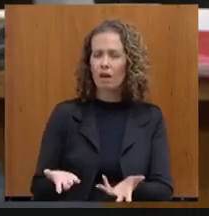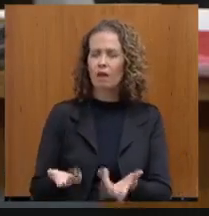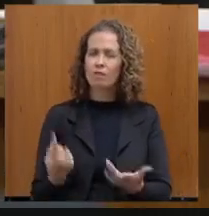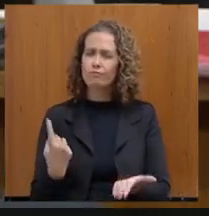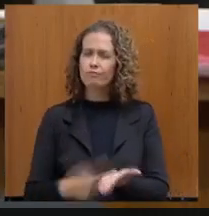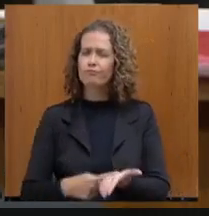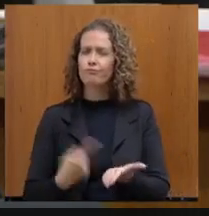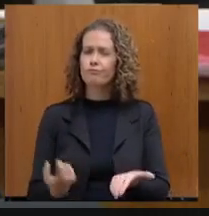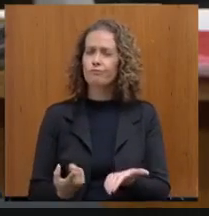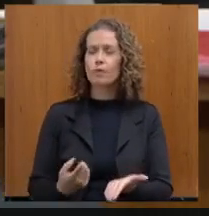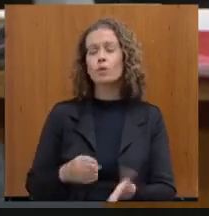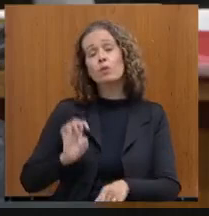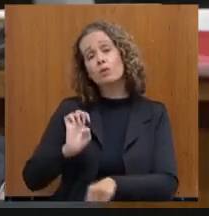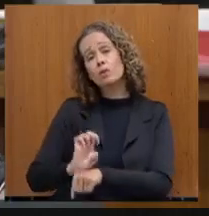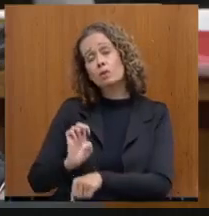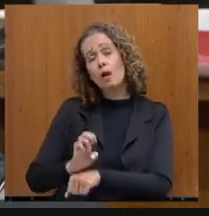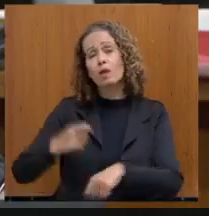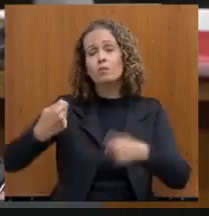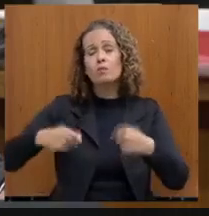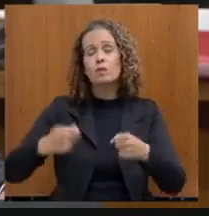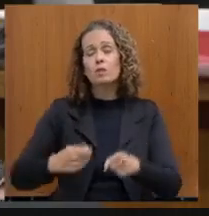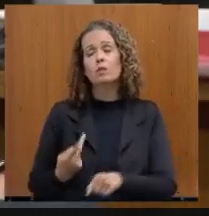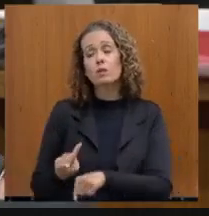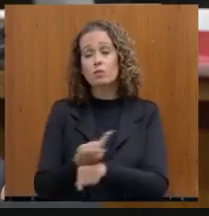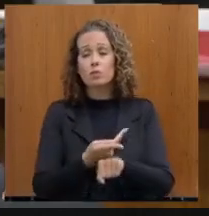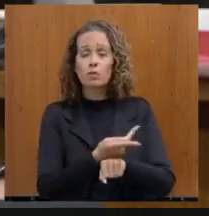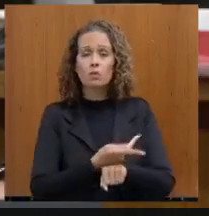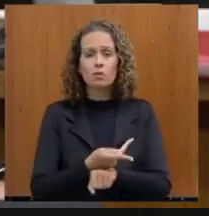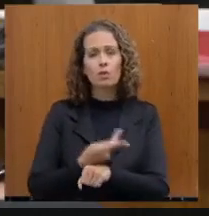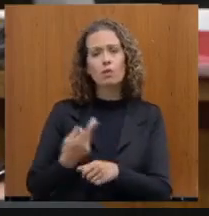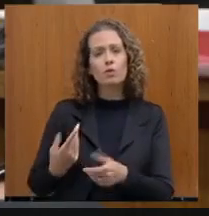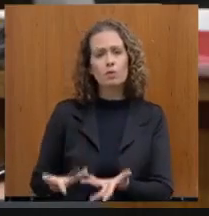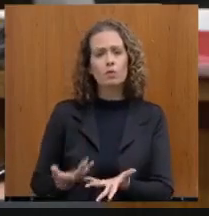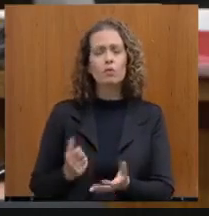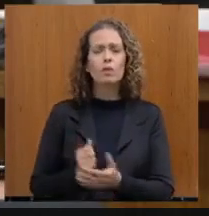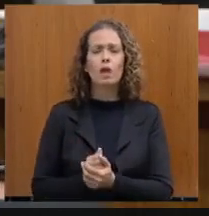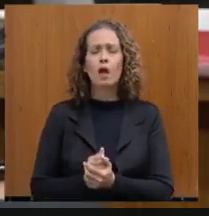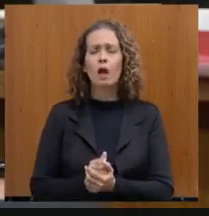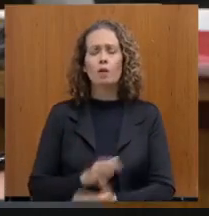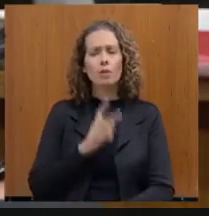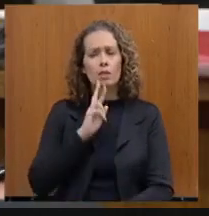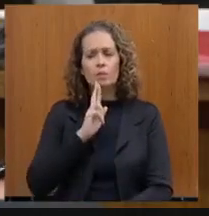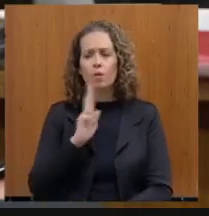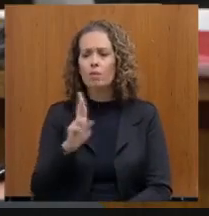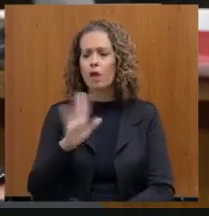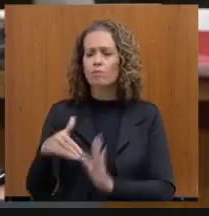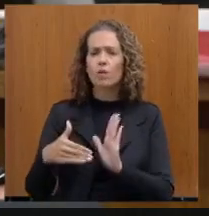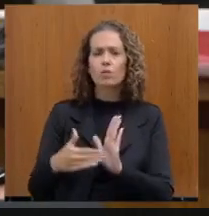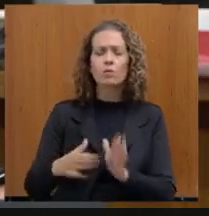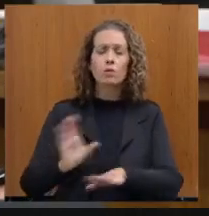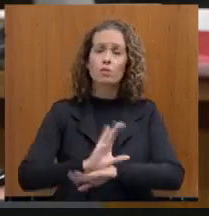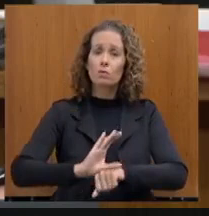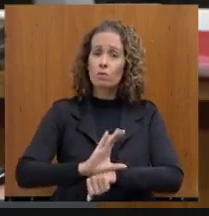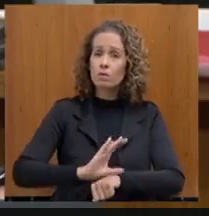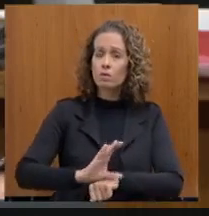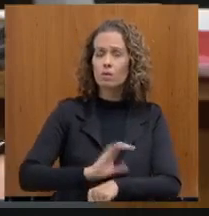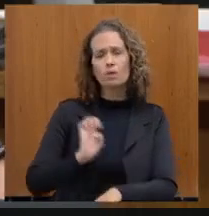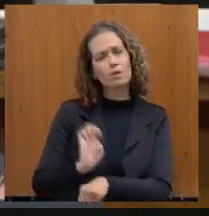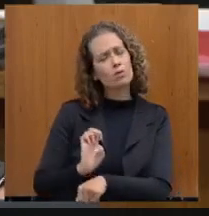ver, a busca de atender todas as determinações da Constituição estadual.